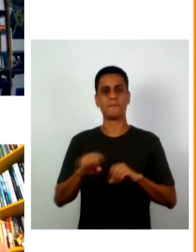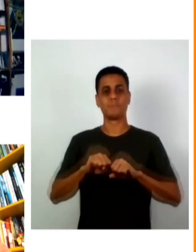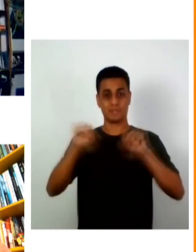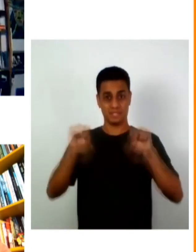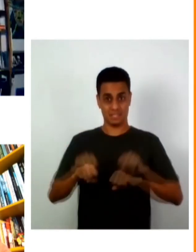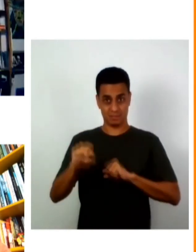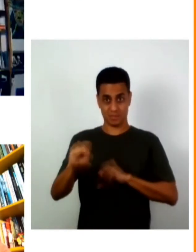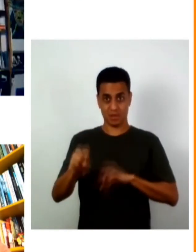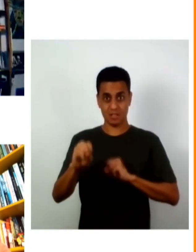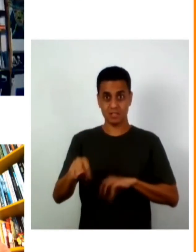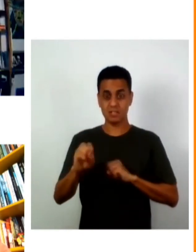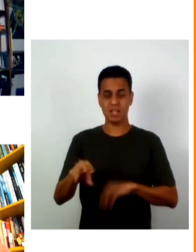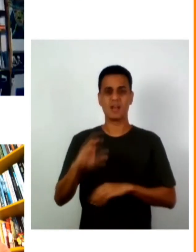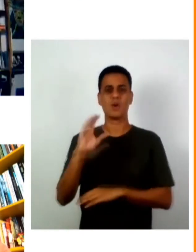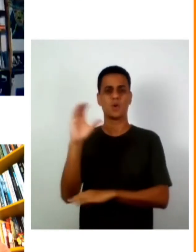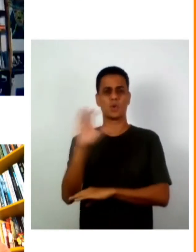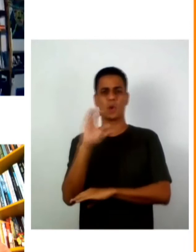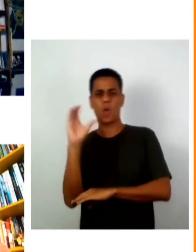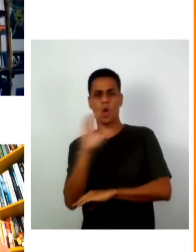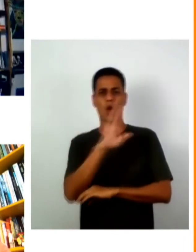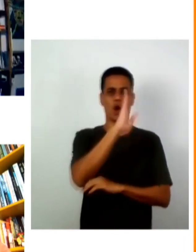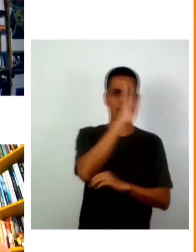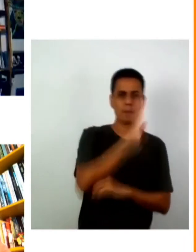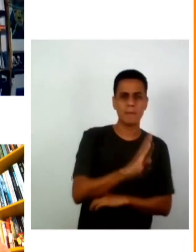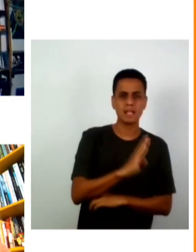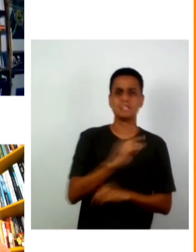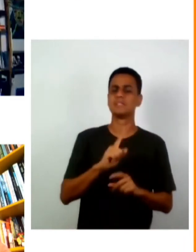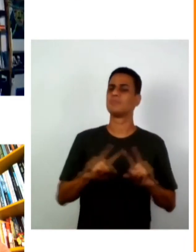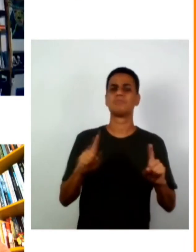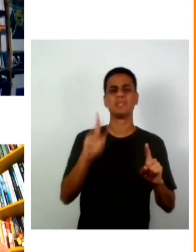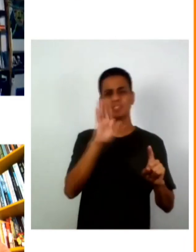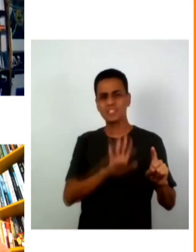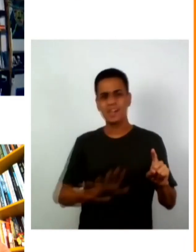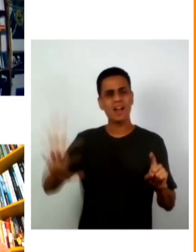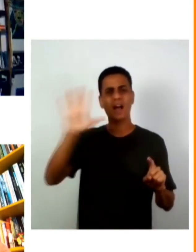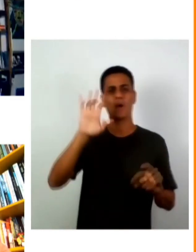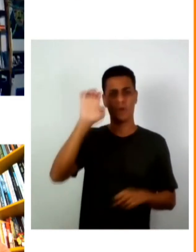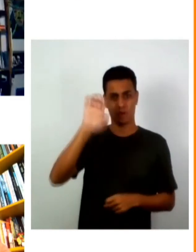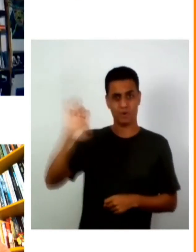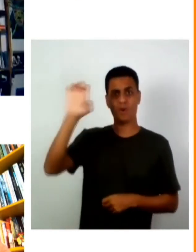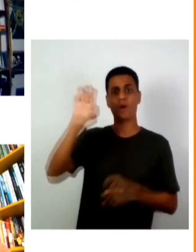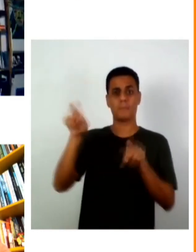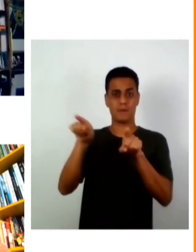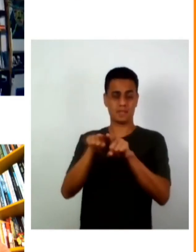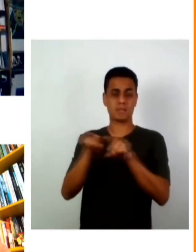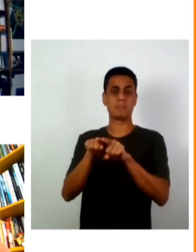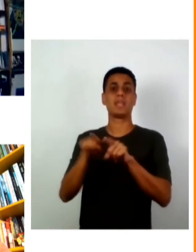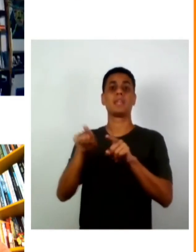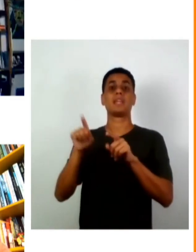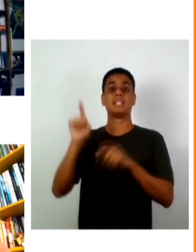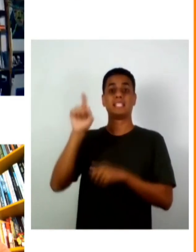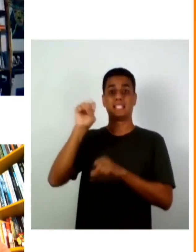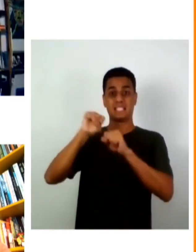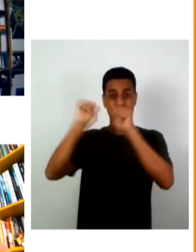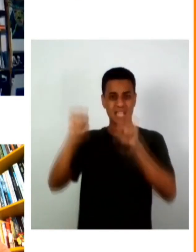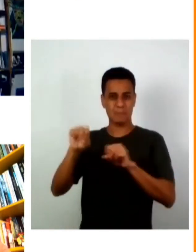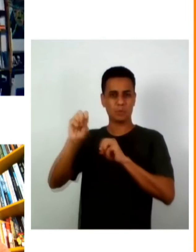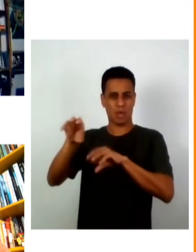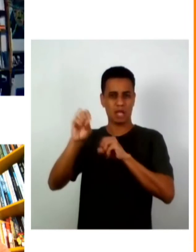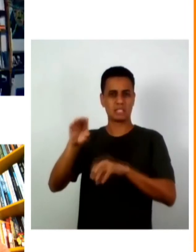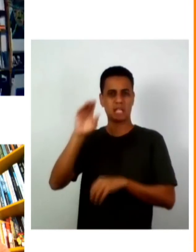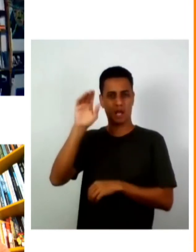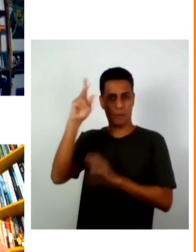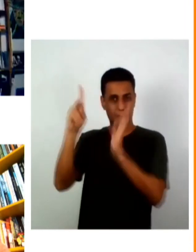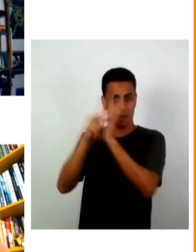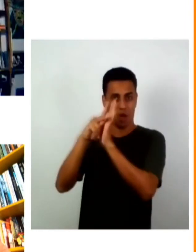sistema educacional não na Colômbia no Brasil mas sim em toda a Europa em nível geral os melhores sistemas educacionais